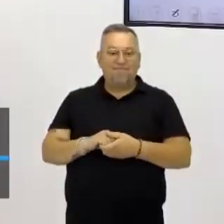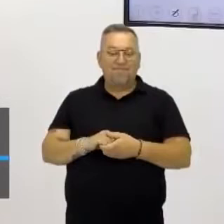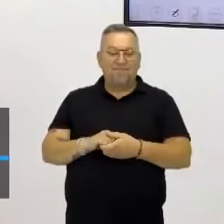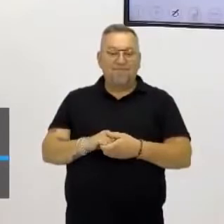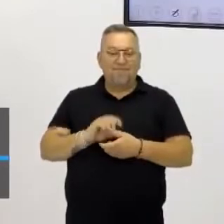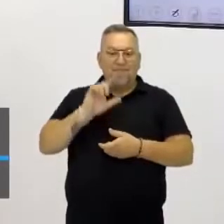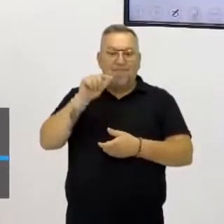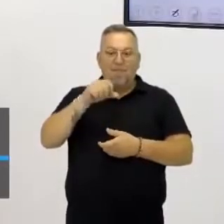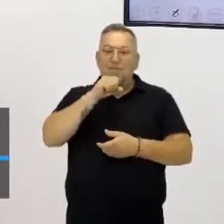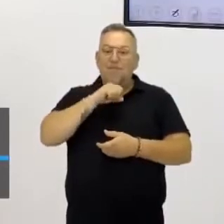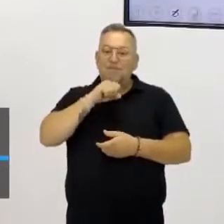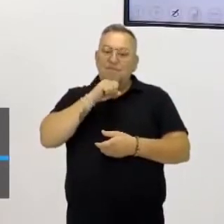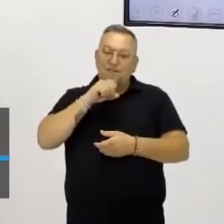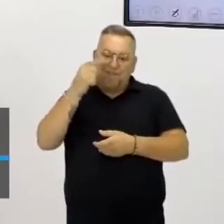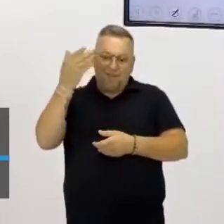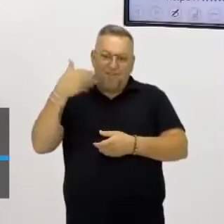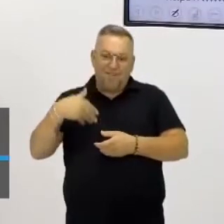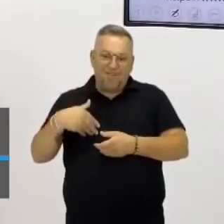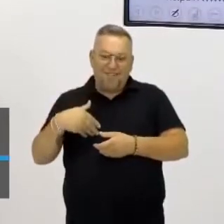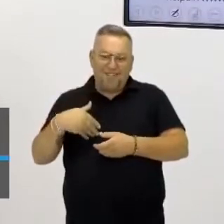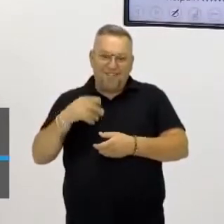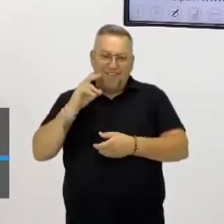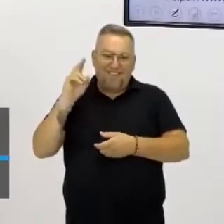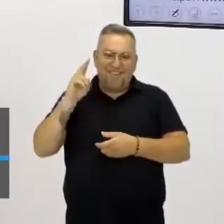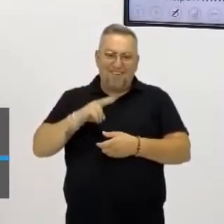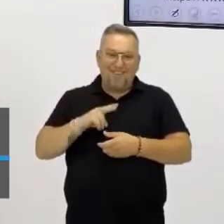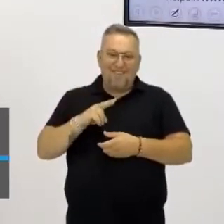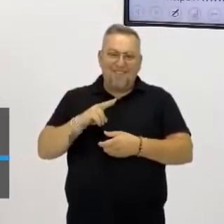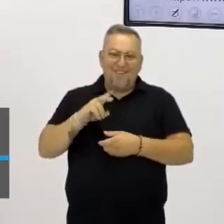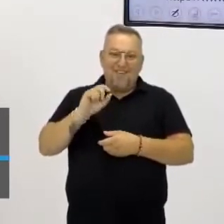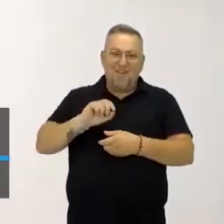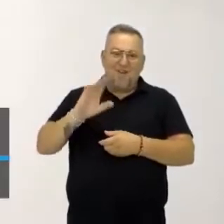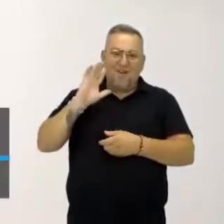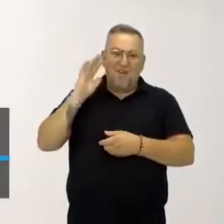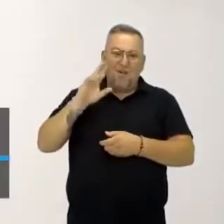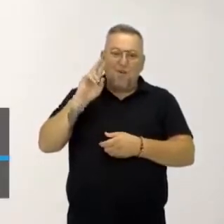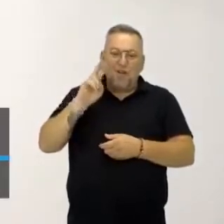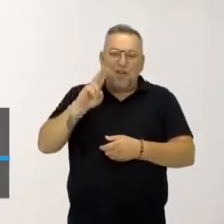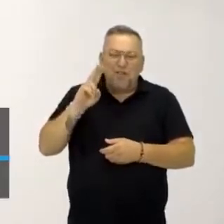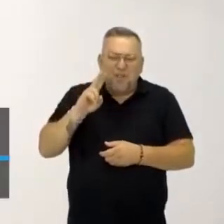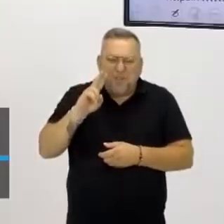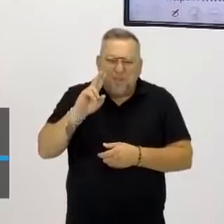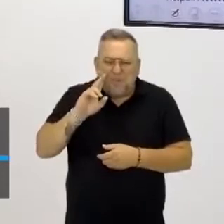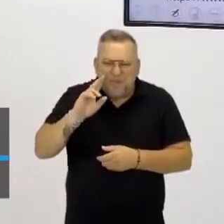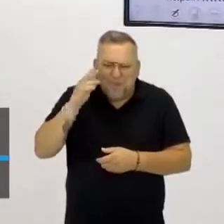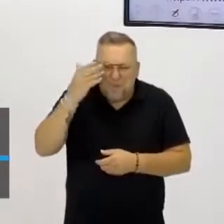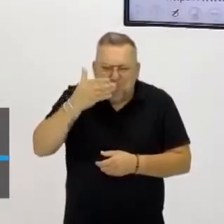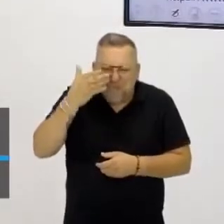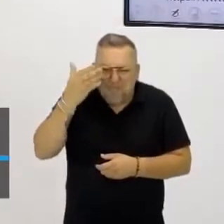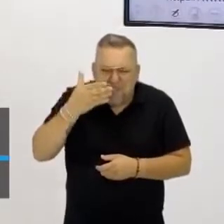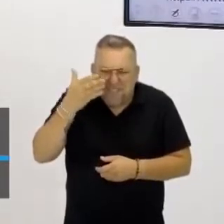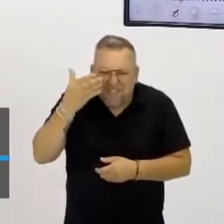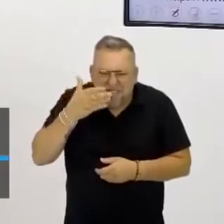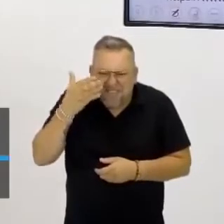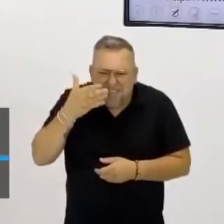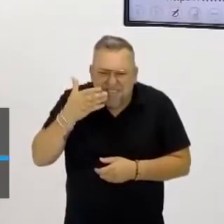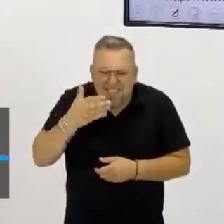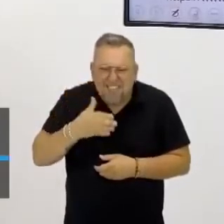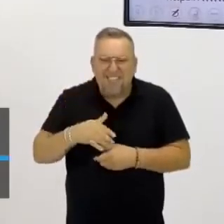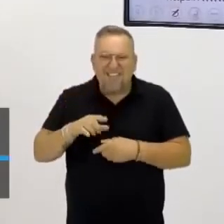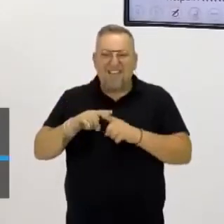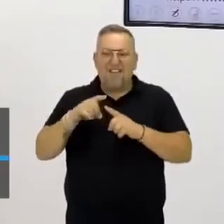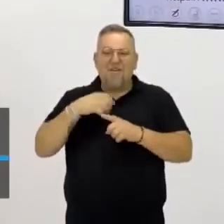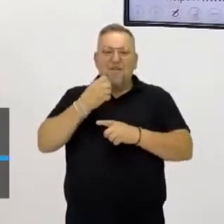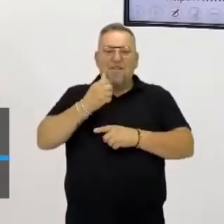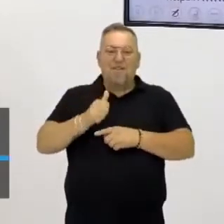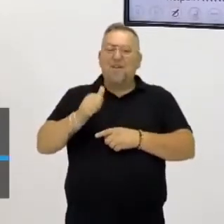E depois o velho aqui sou eu, né, vocês precisam ver a cena para enxergar a tela aqui, é quase assim, ó, na cara dela, mas